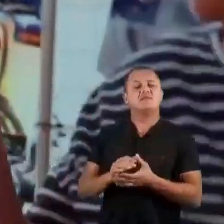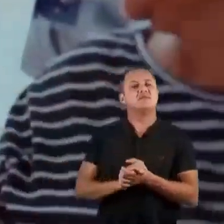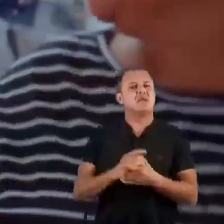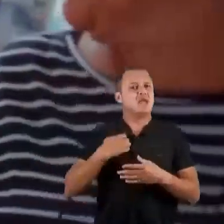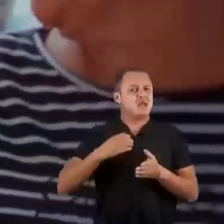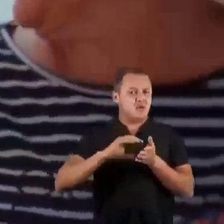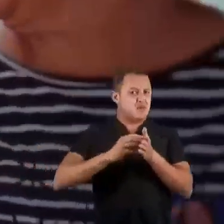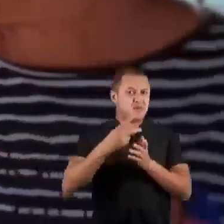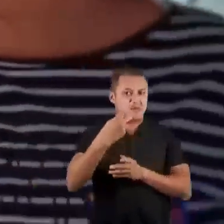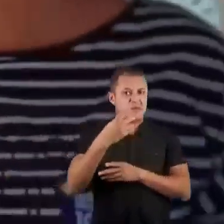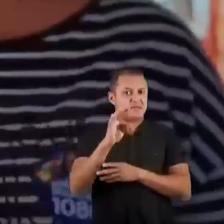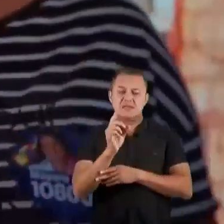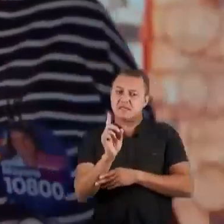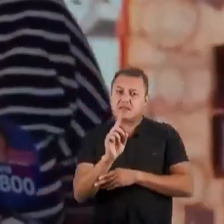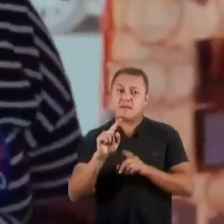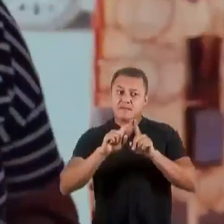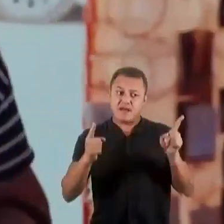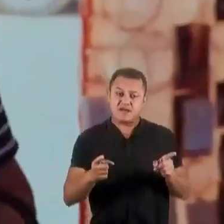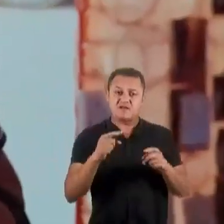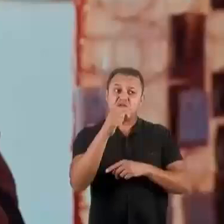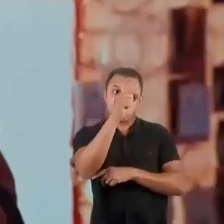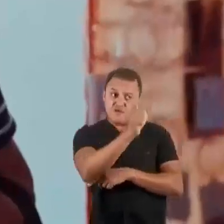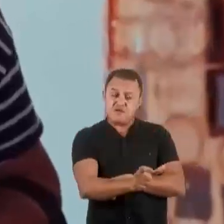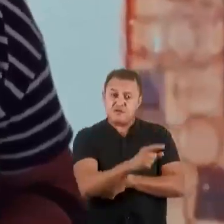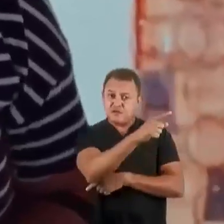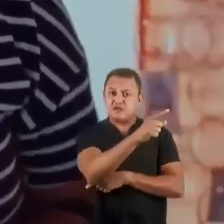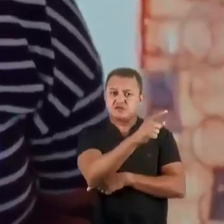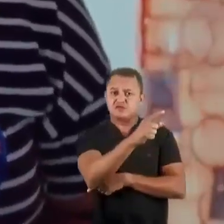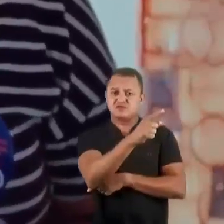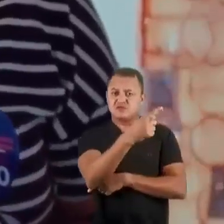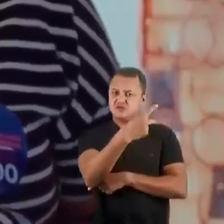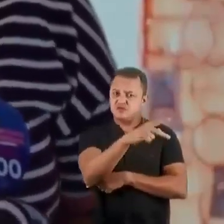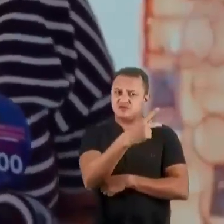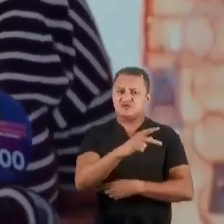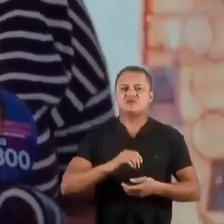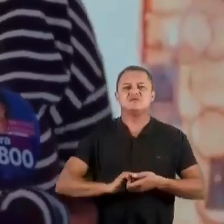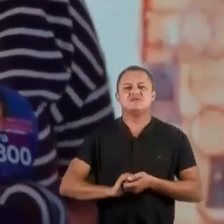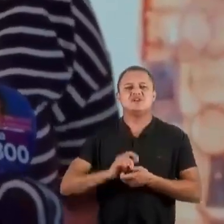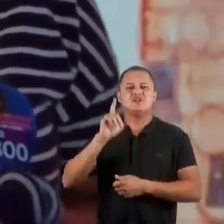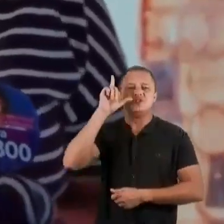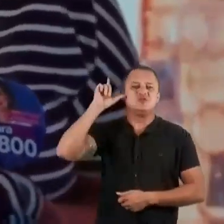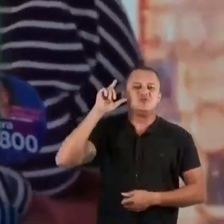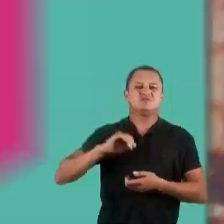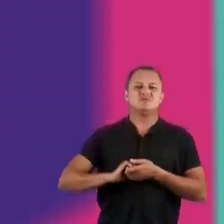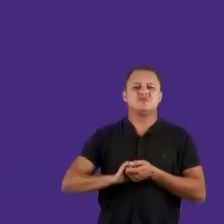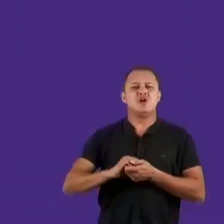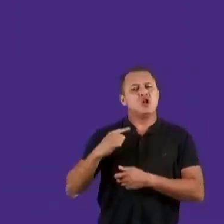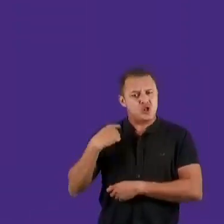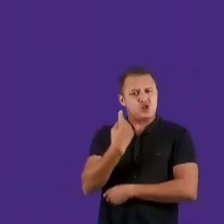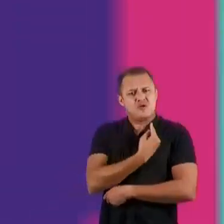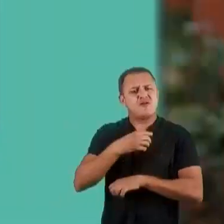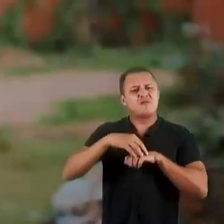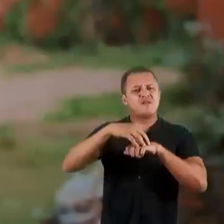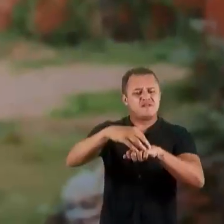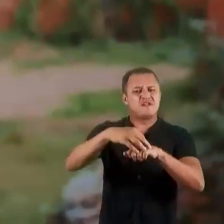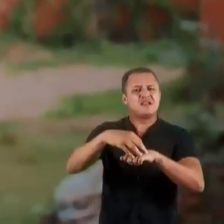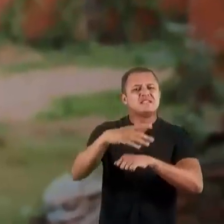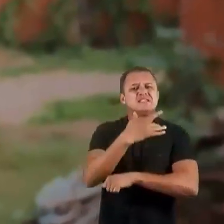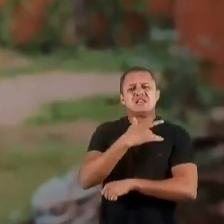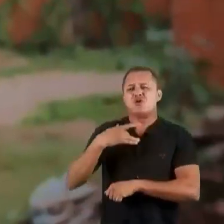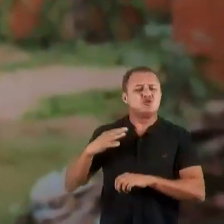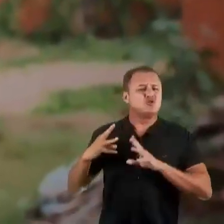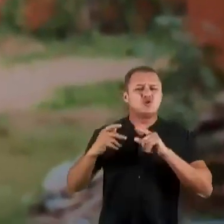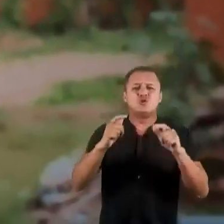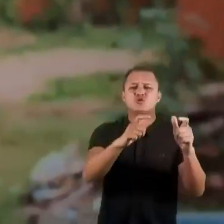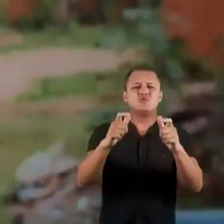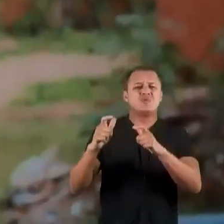coisa que aquele taxista falou para ele. Eu não sou petista, mas você é a pessoa sua. Nós